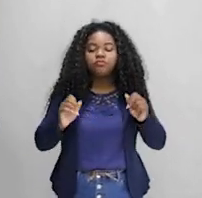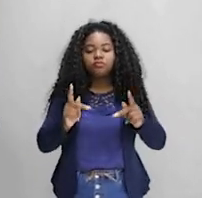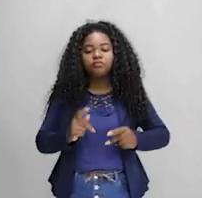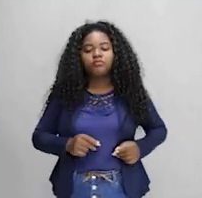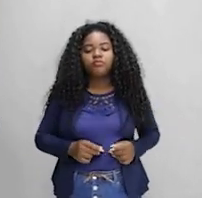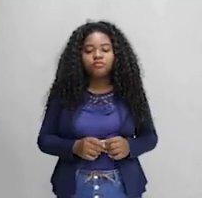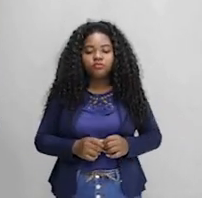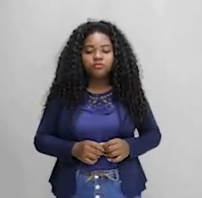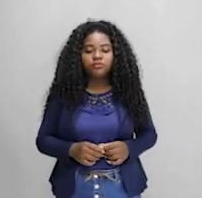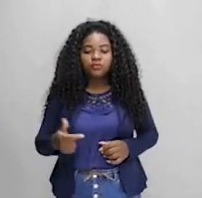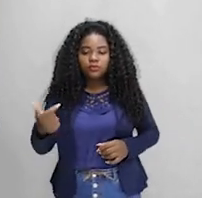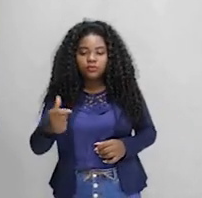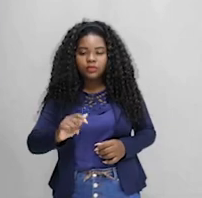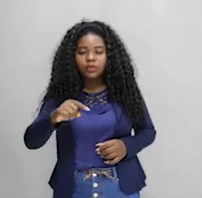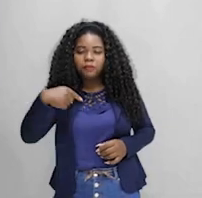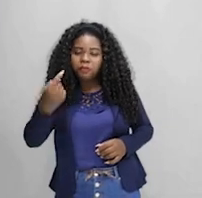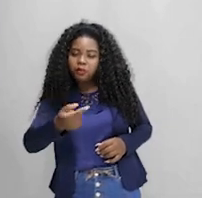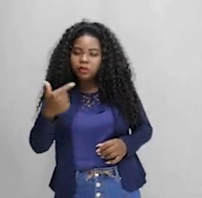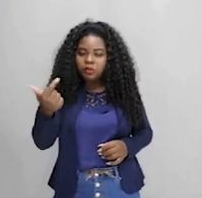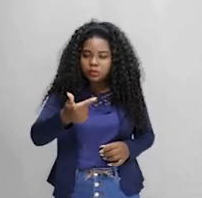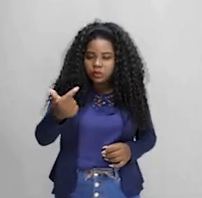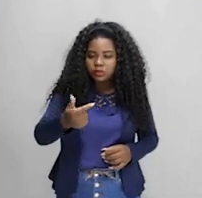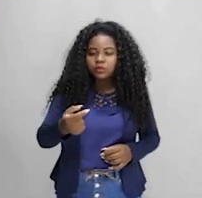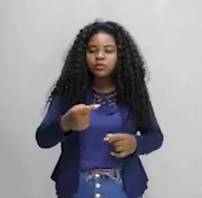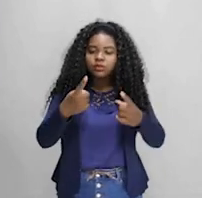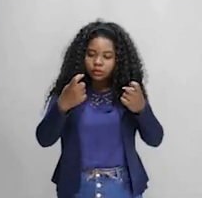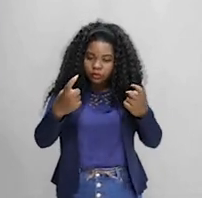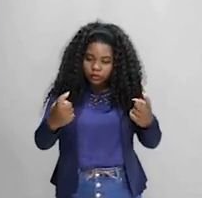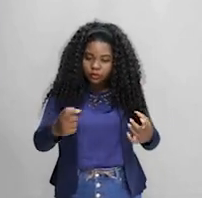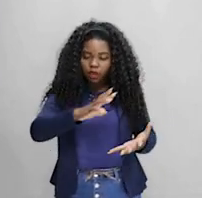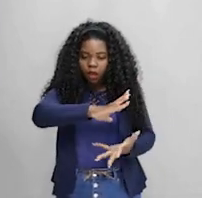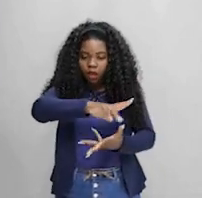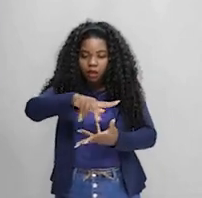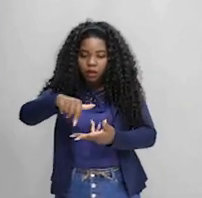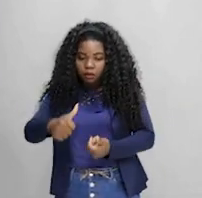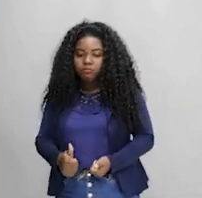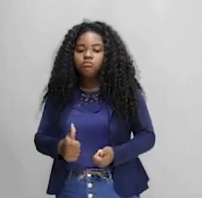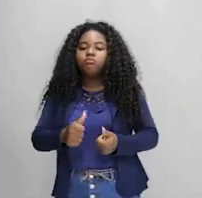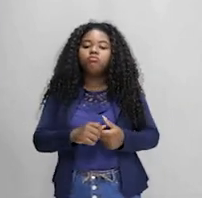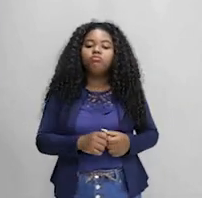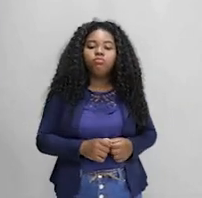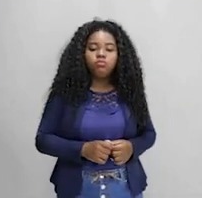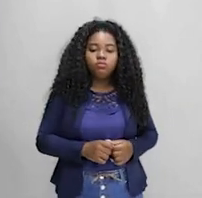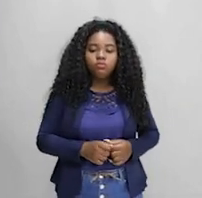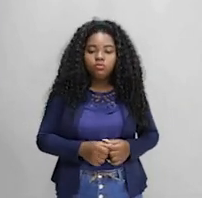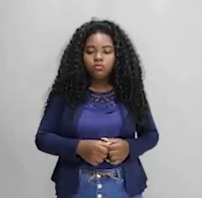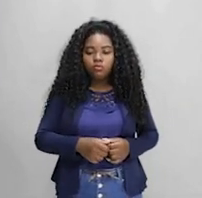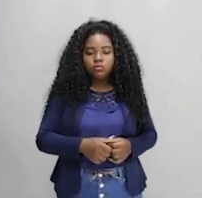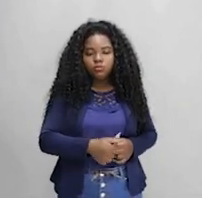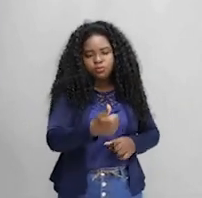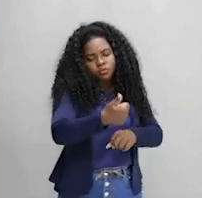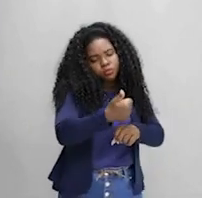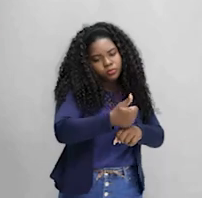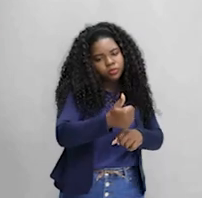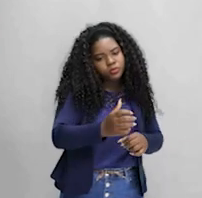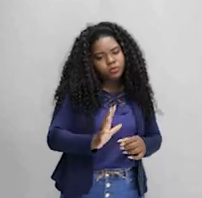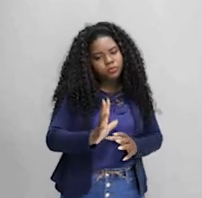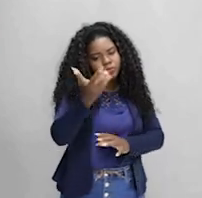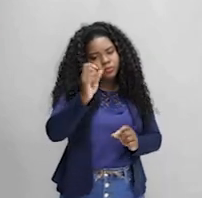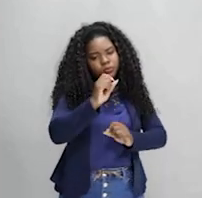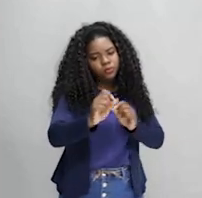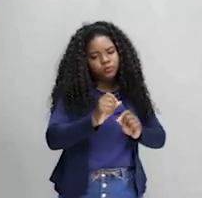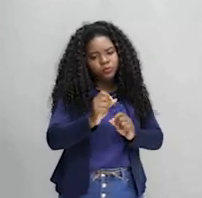Mundial, é buscar soluções para o mundo em variados problemas. No primeiro momento, ela foi criada para evitar possíveis conflitos